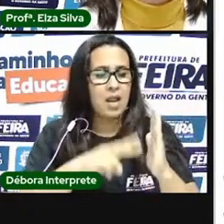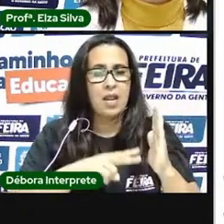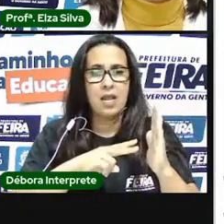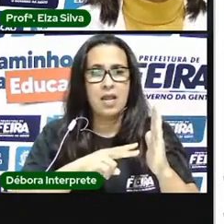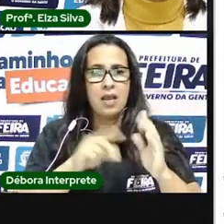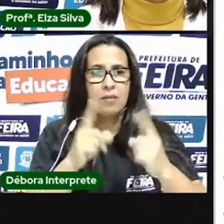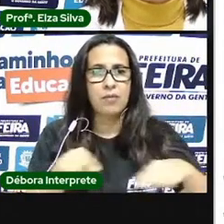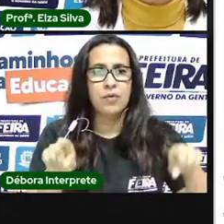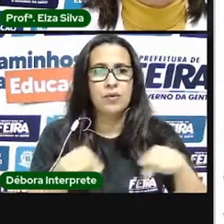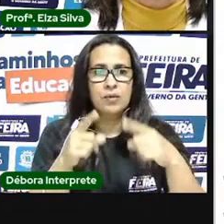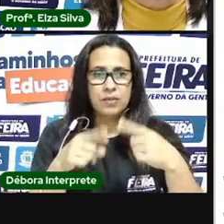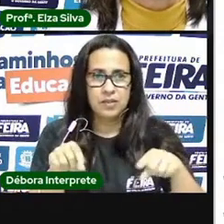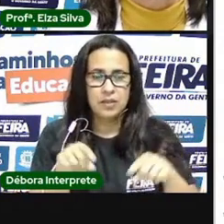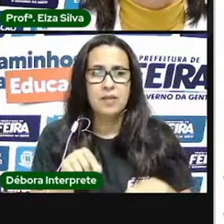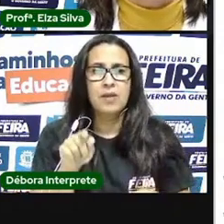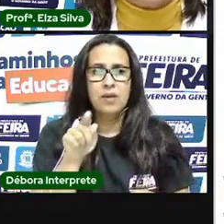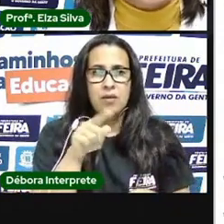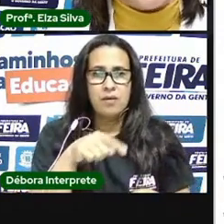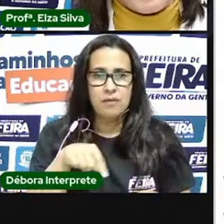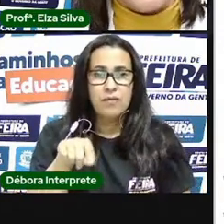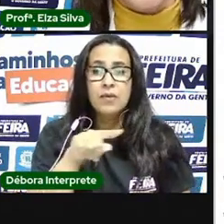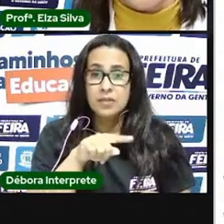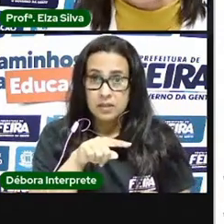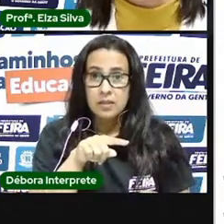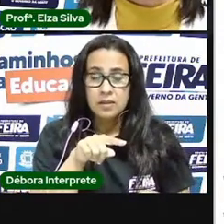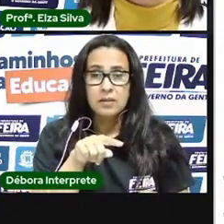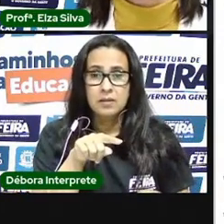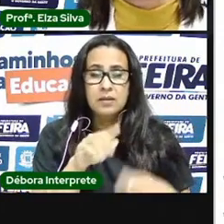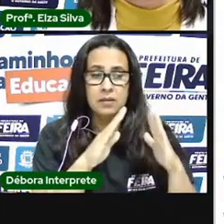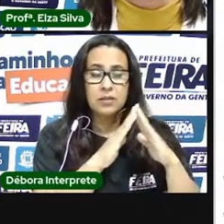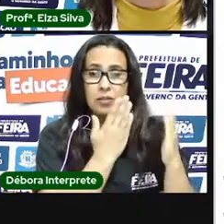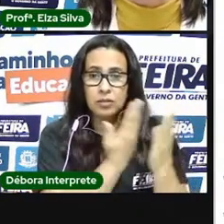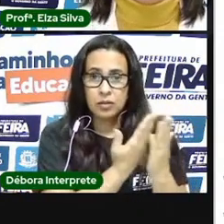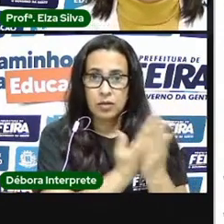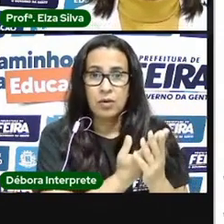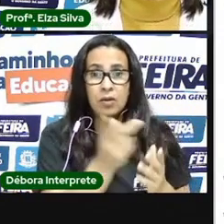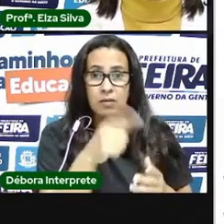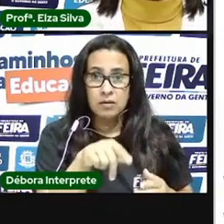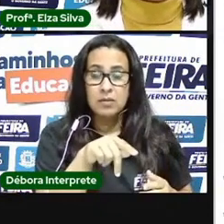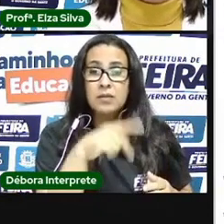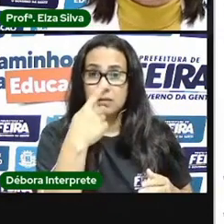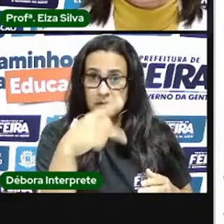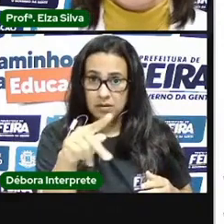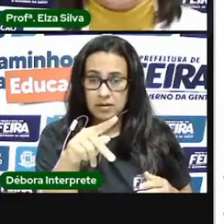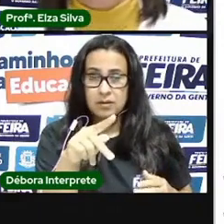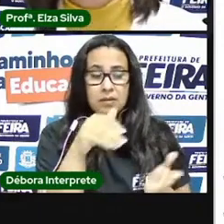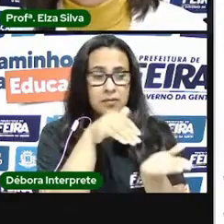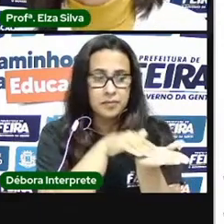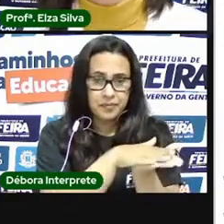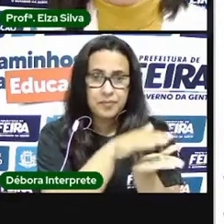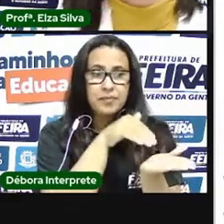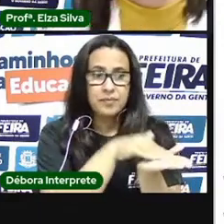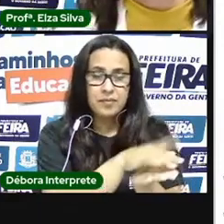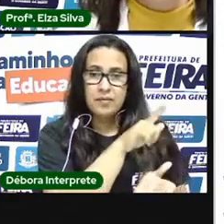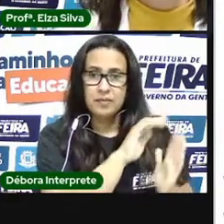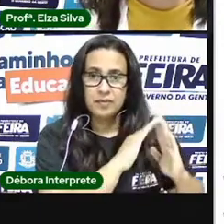Vocês receberão da escola onde vocês estudam o material impresso. E nesse